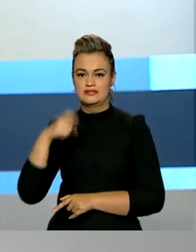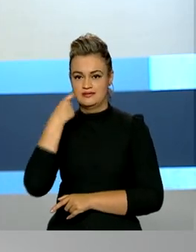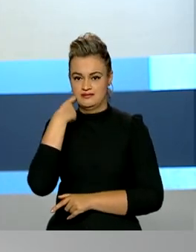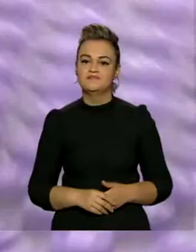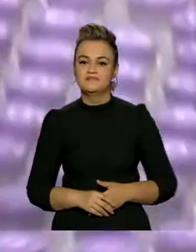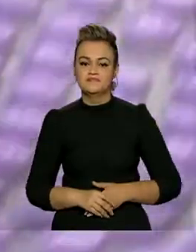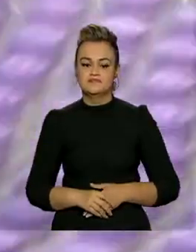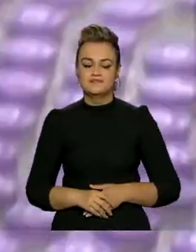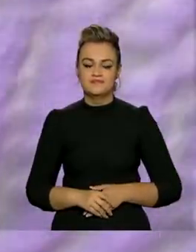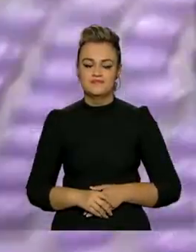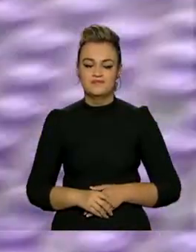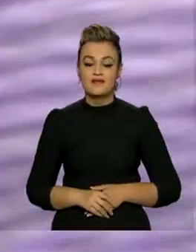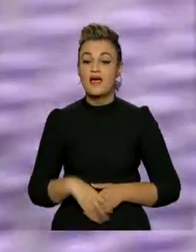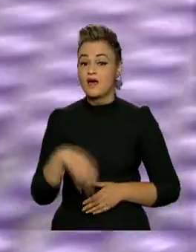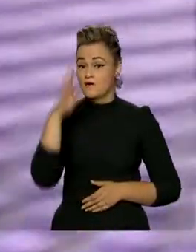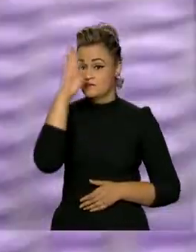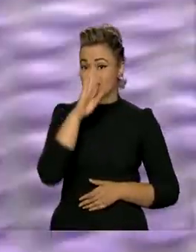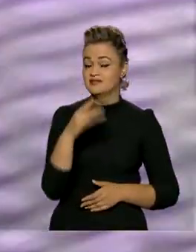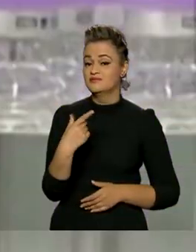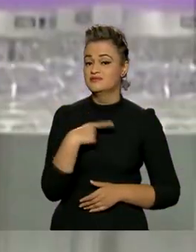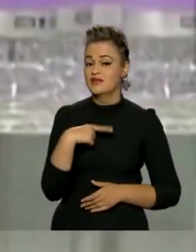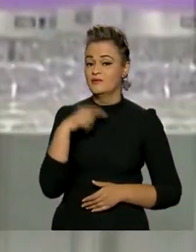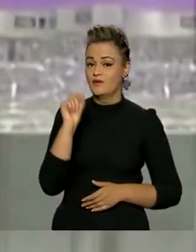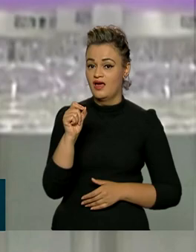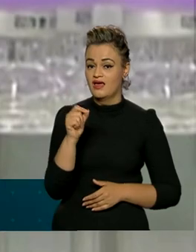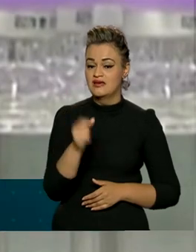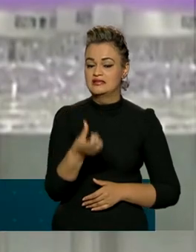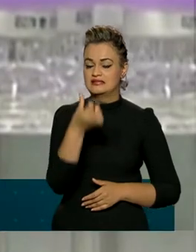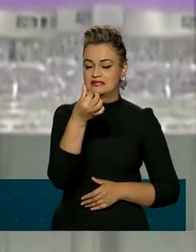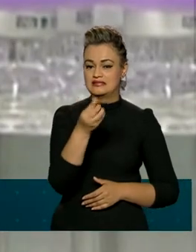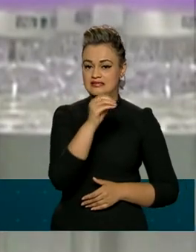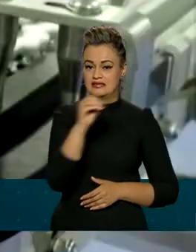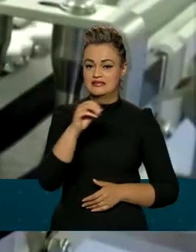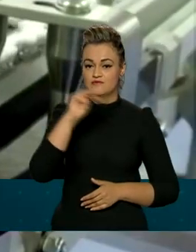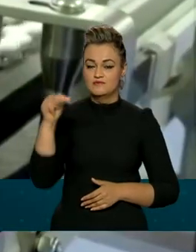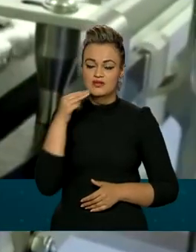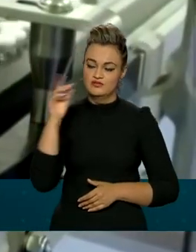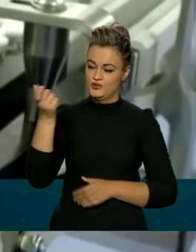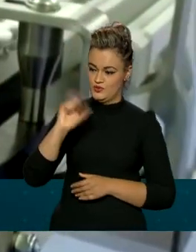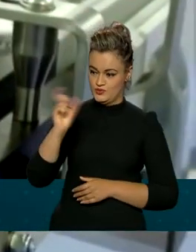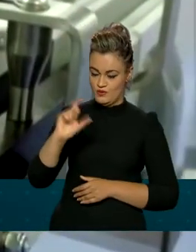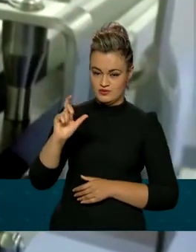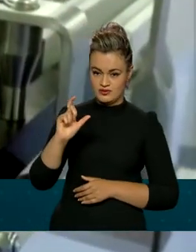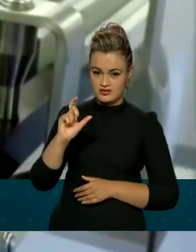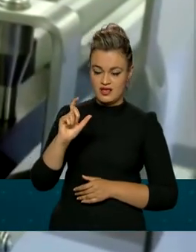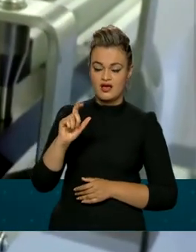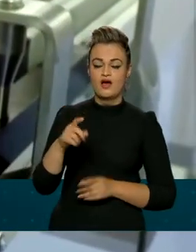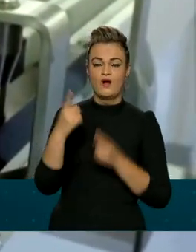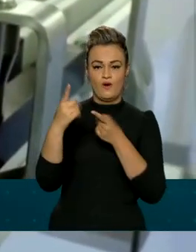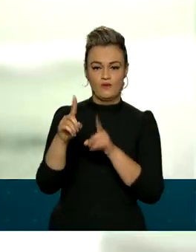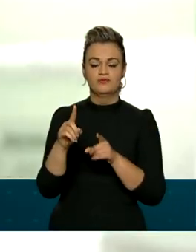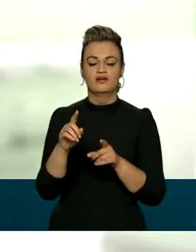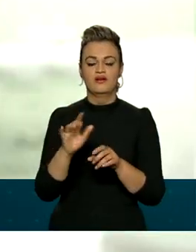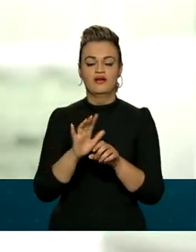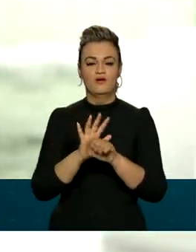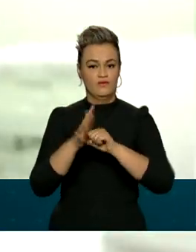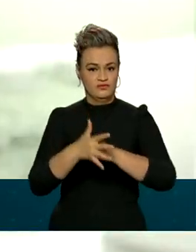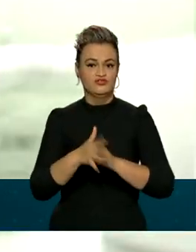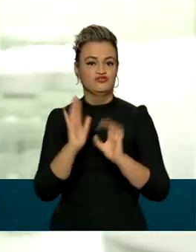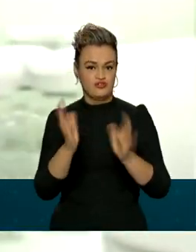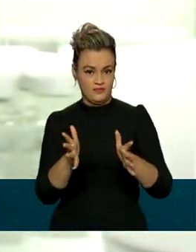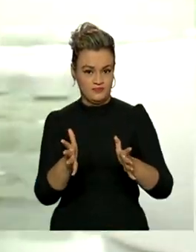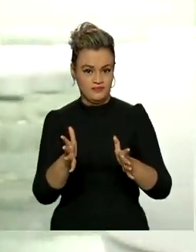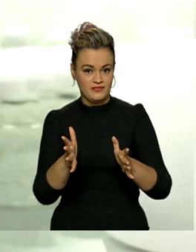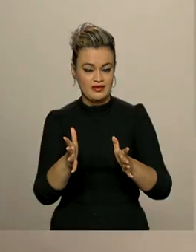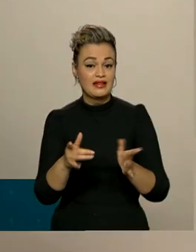O Brasil tem mais de 600 milhões de doses de vacinas contra a Covid-19 contratadas,